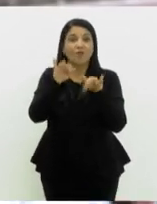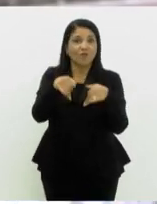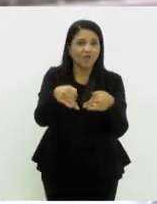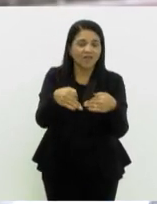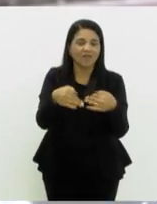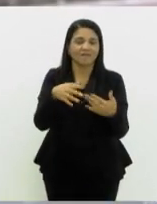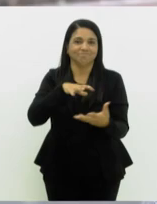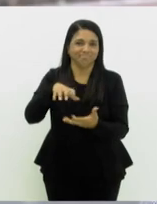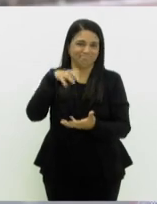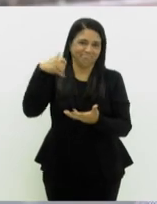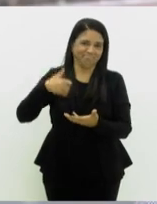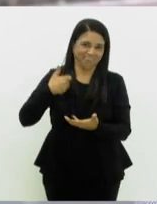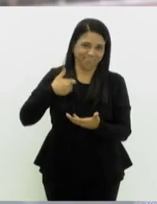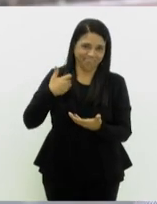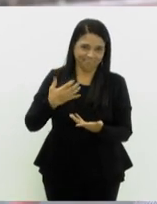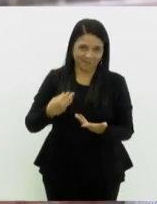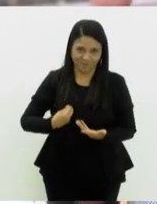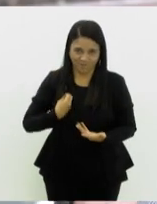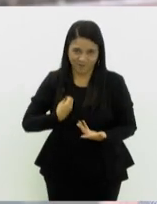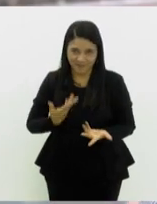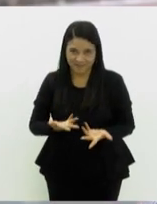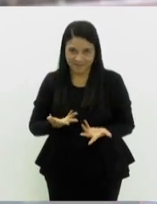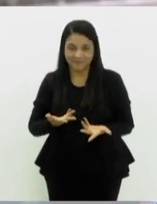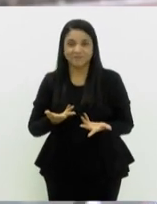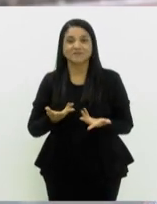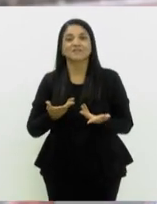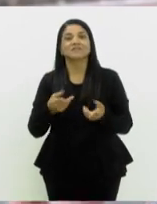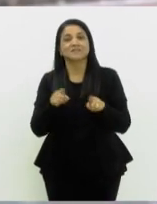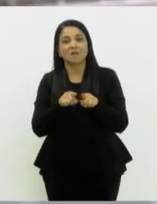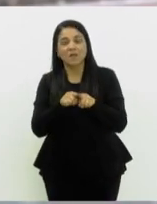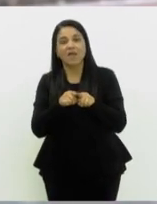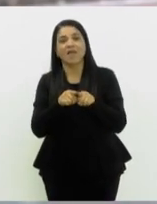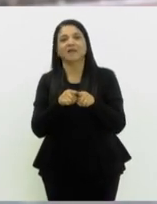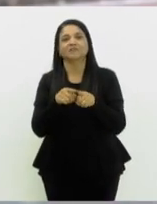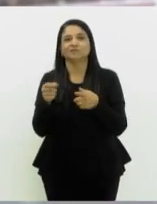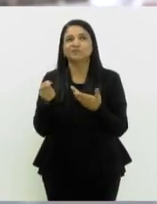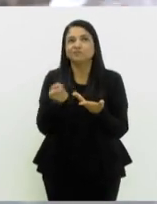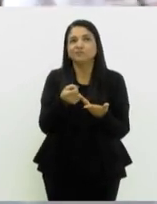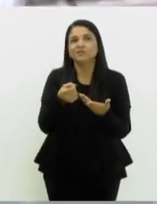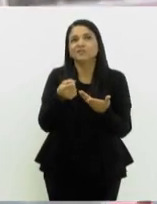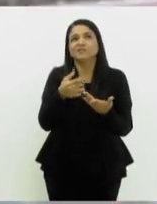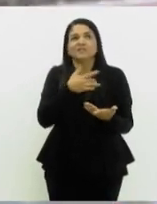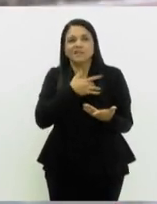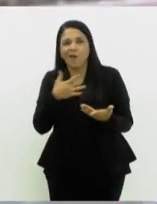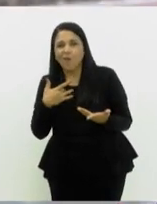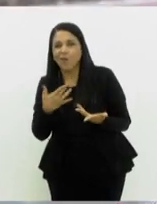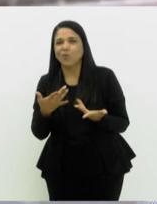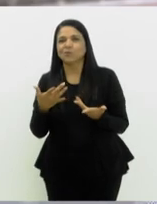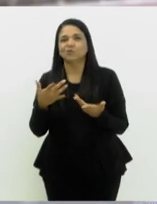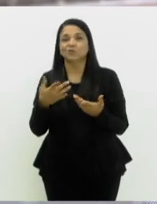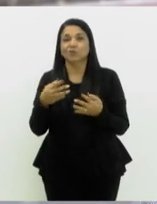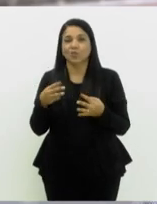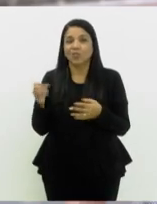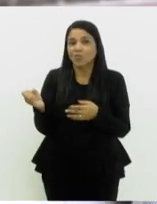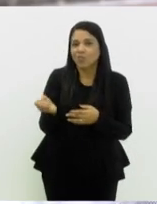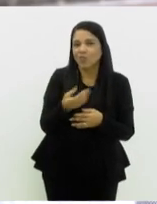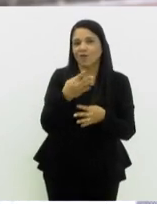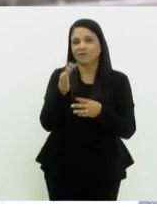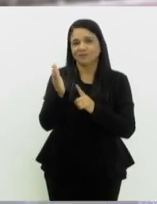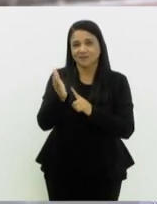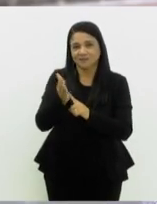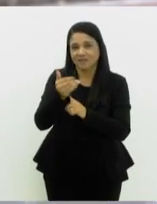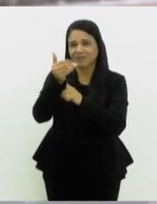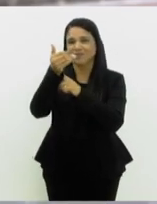perpassa do início da vida ao final de vida, passando por as questões de alocação de recursos de saúde, das novas tecnologias em saúde, e os